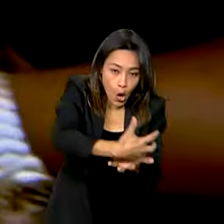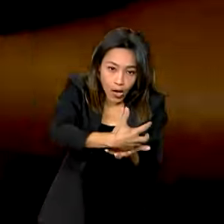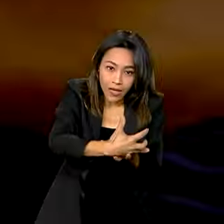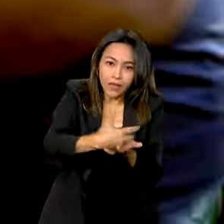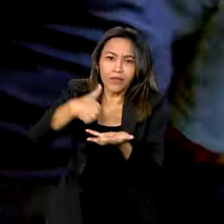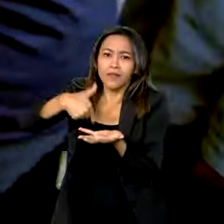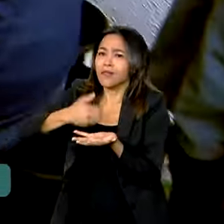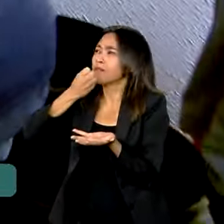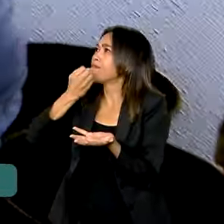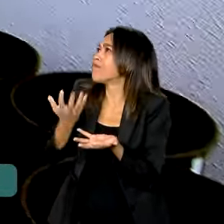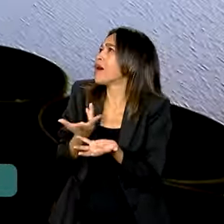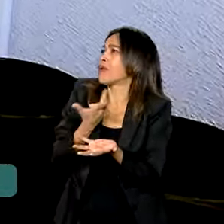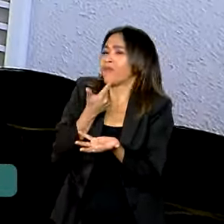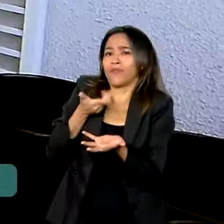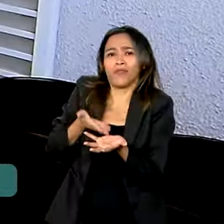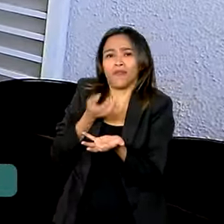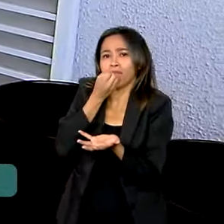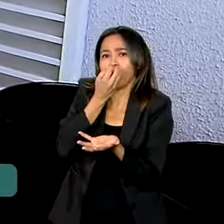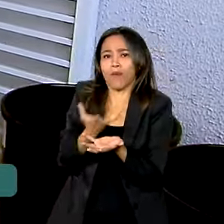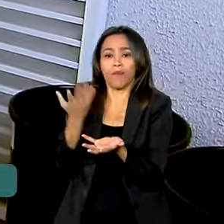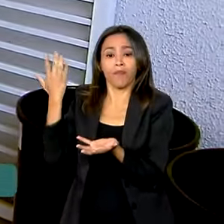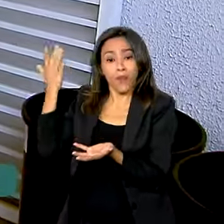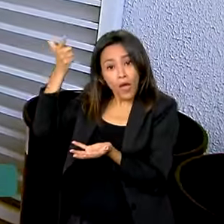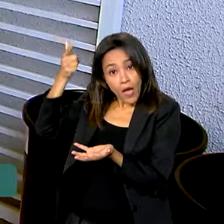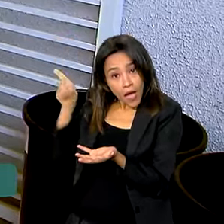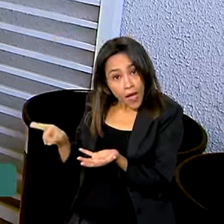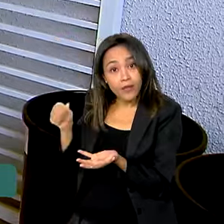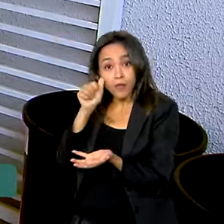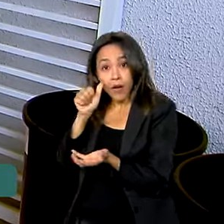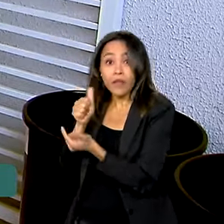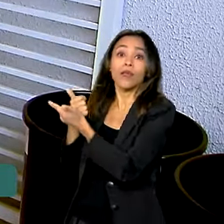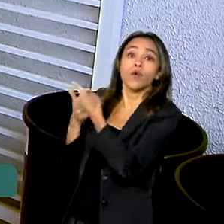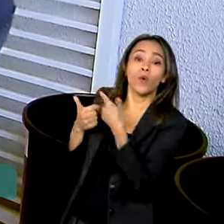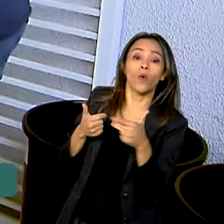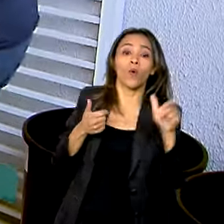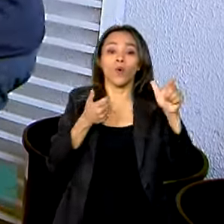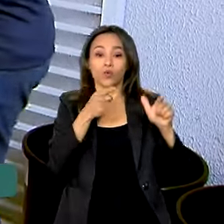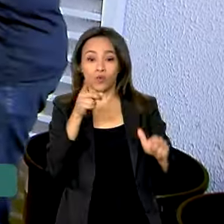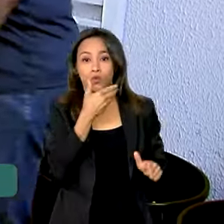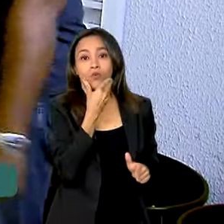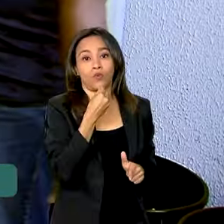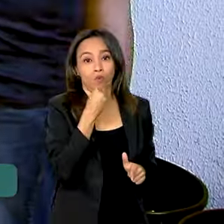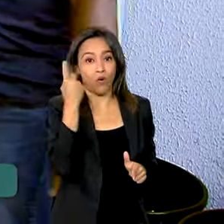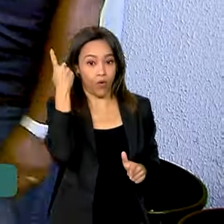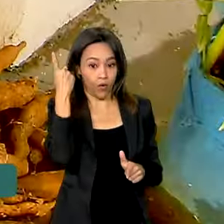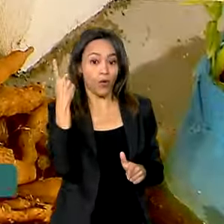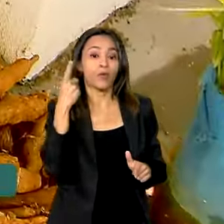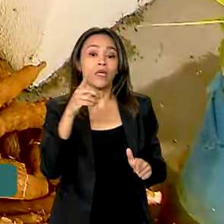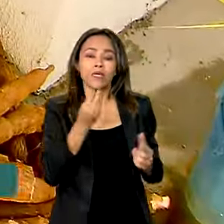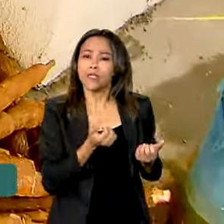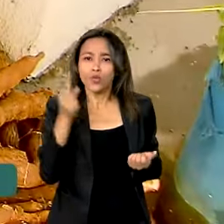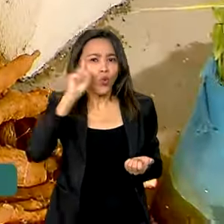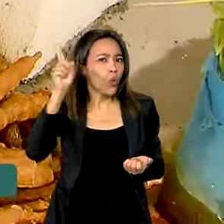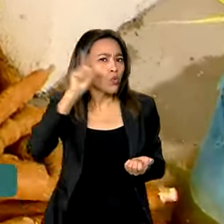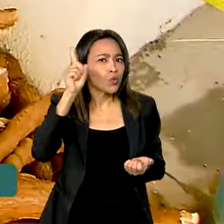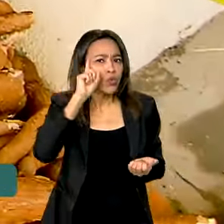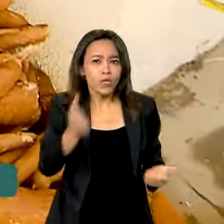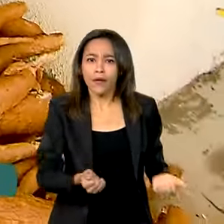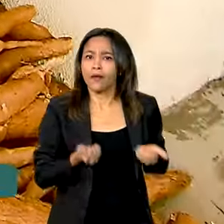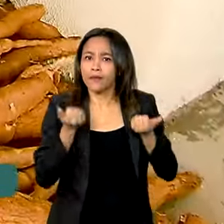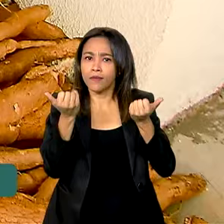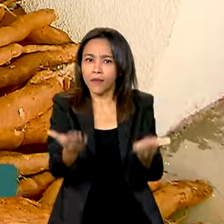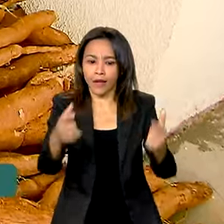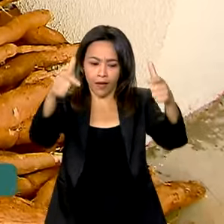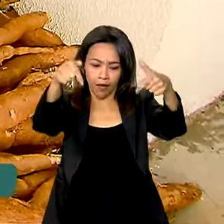maravilha. Além da Elisângela, outros cinco produtores familiares entregam regularmente alimentos aqui.